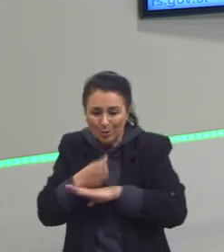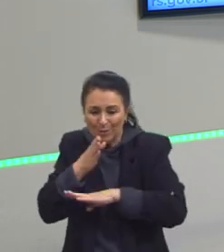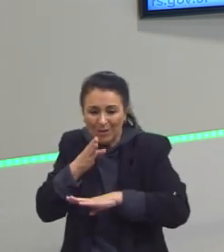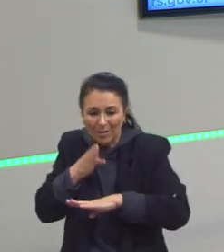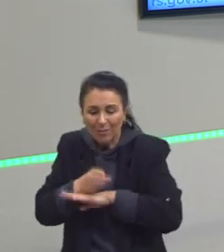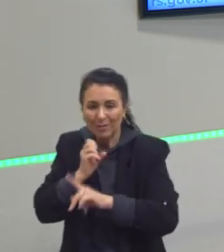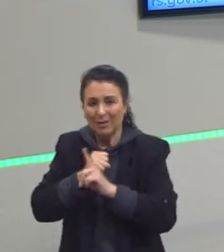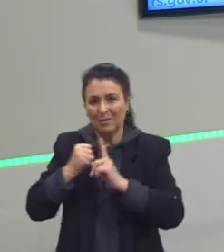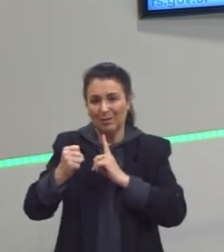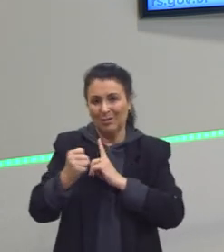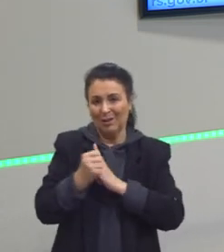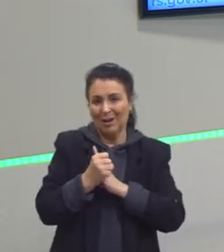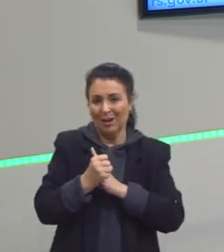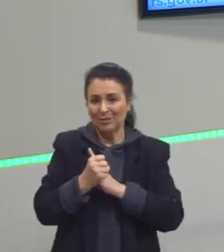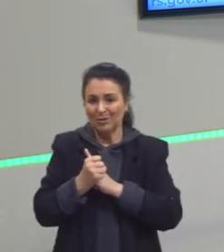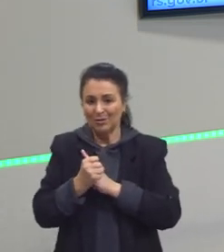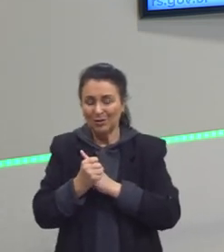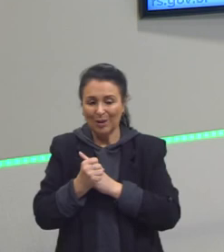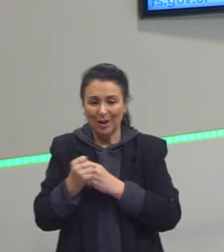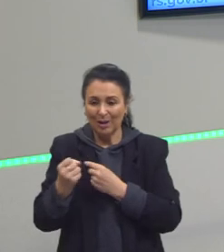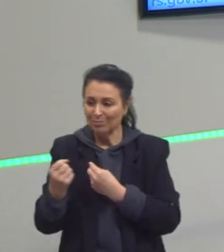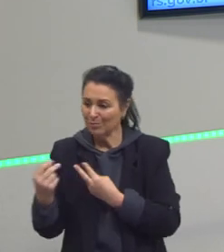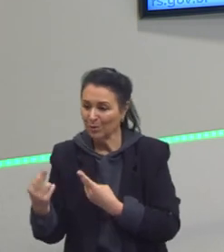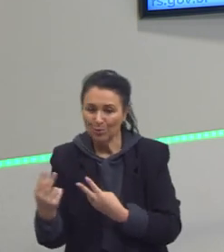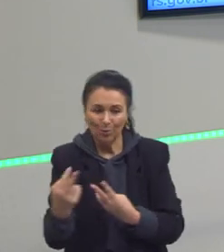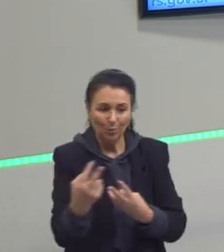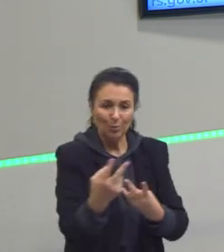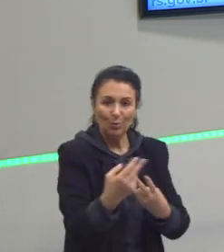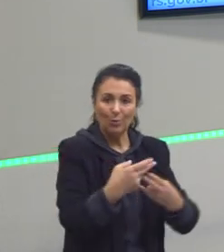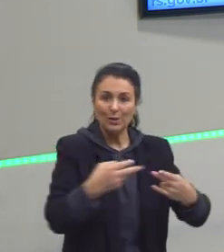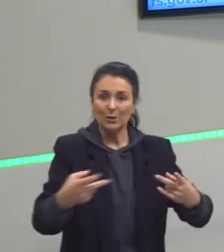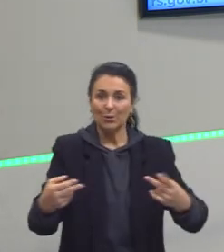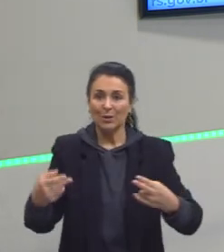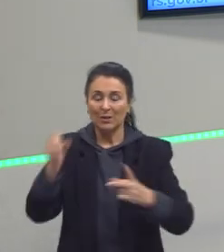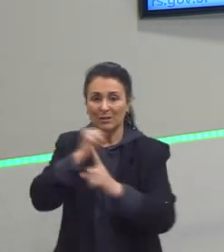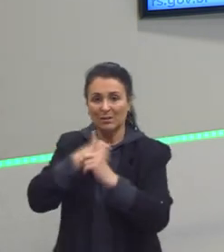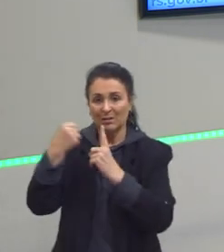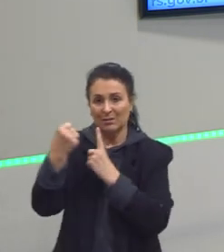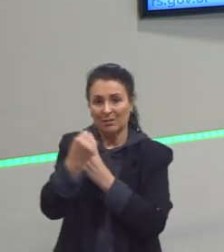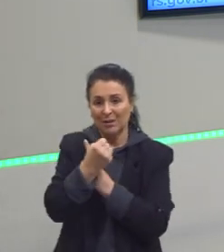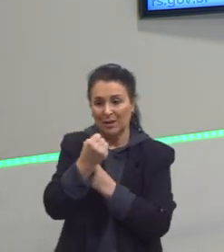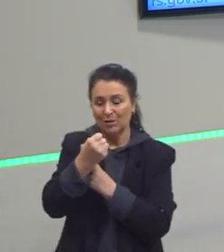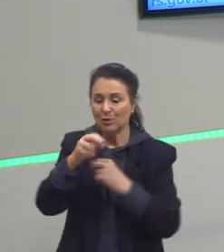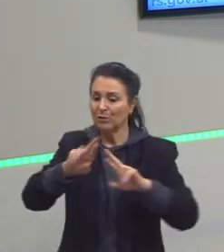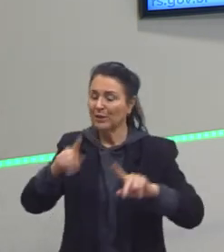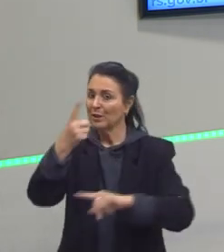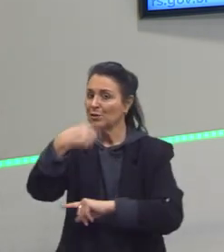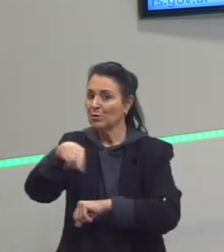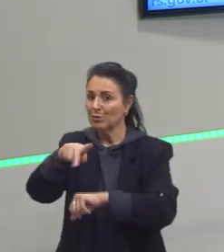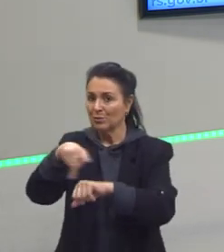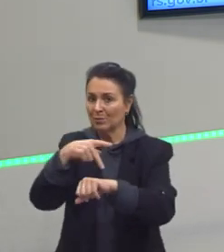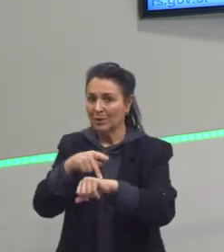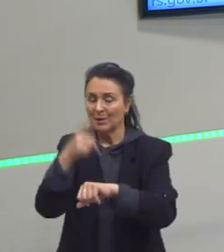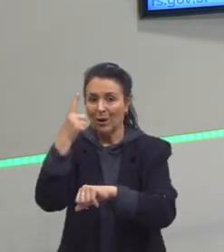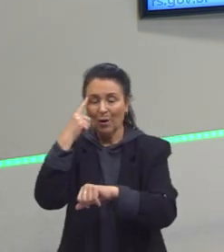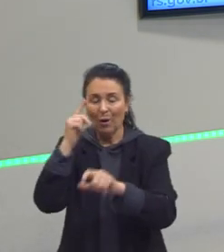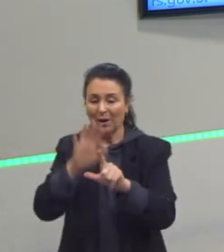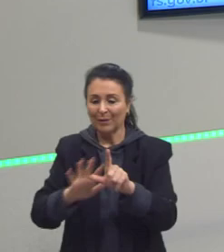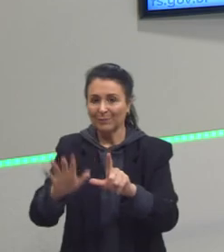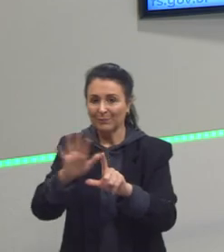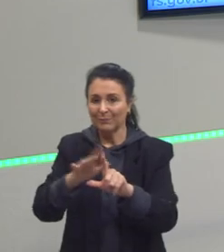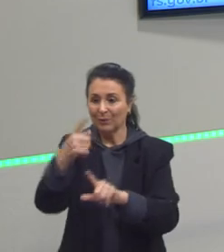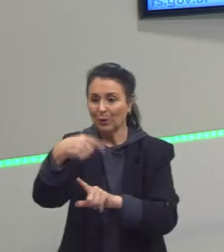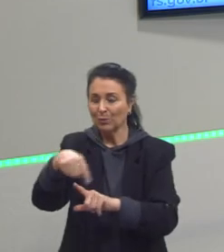algo em comum, como muitos países têm a respeito de suas nações. Olha só aqui na achagem, os outros